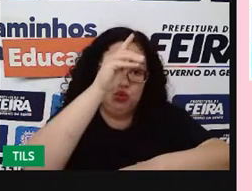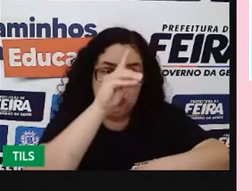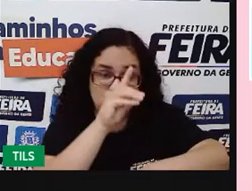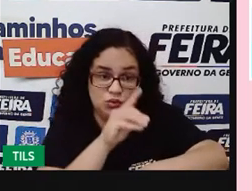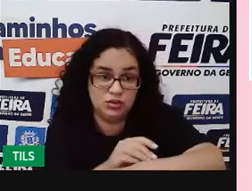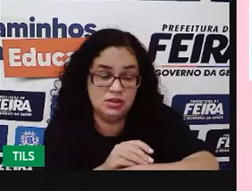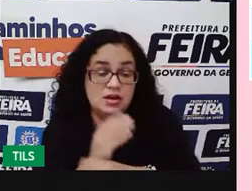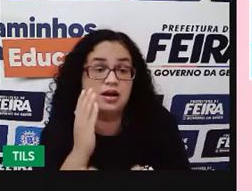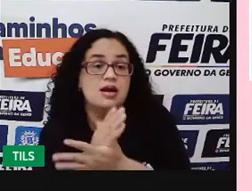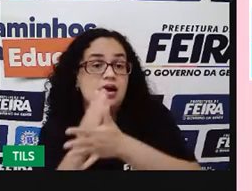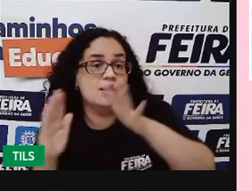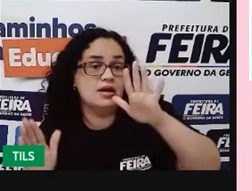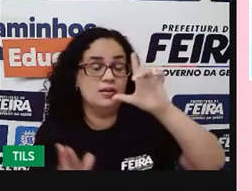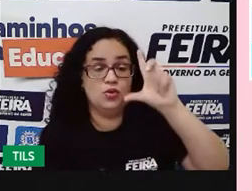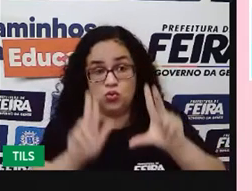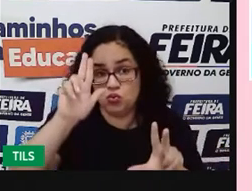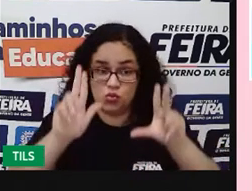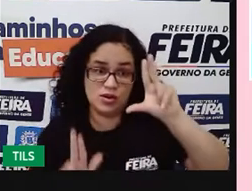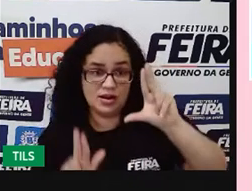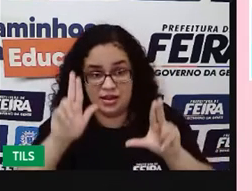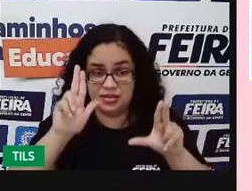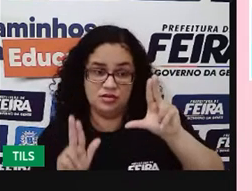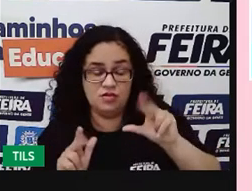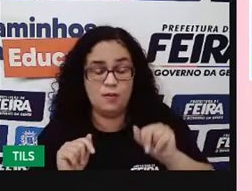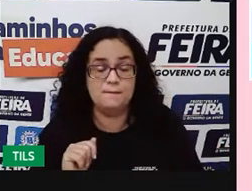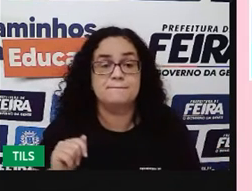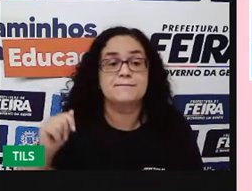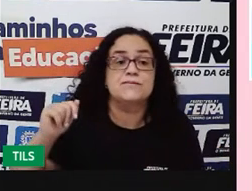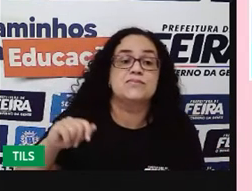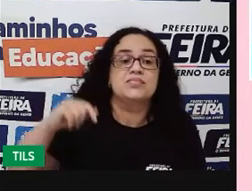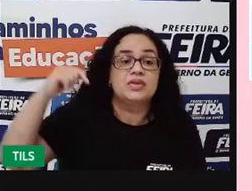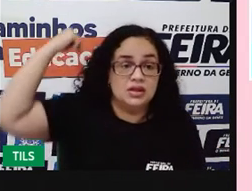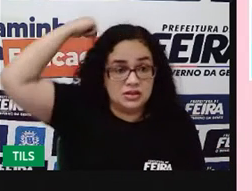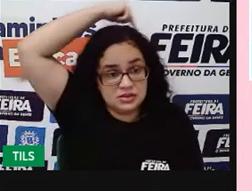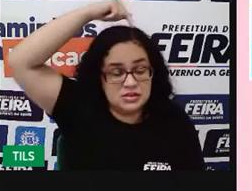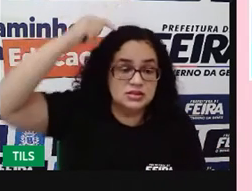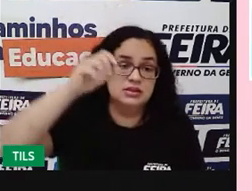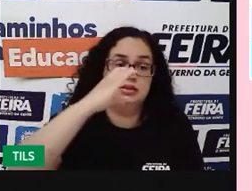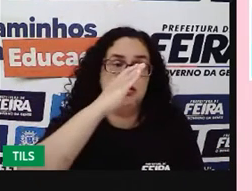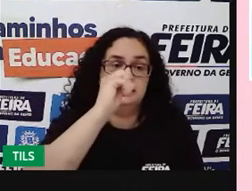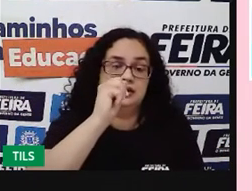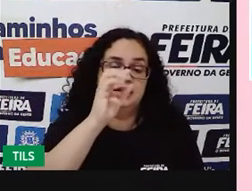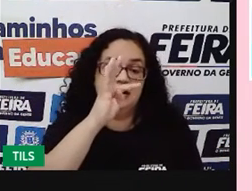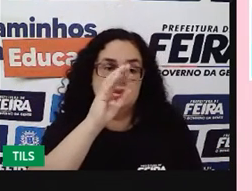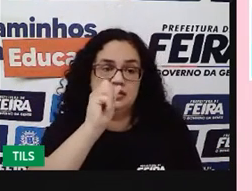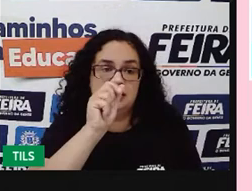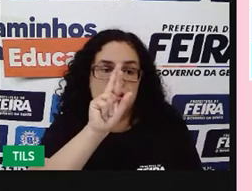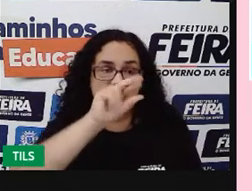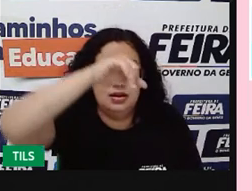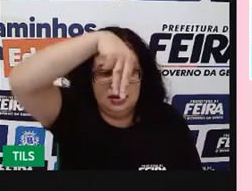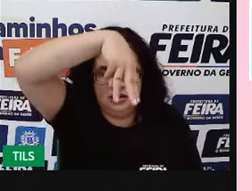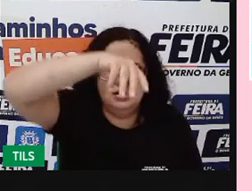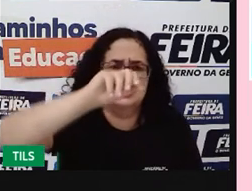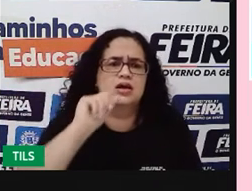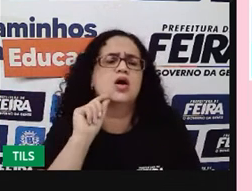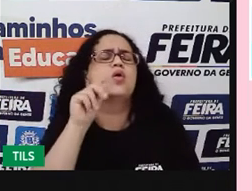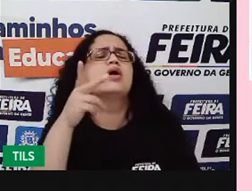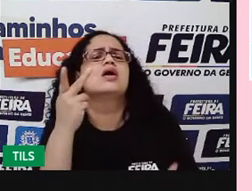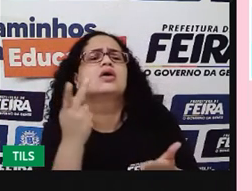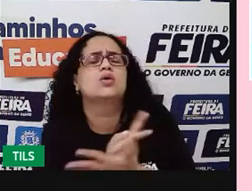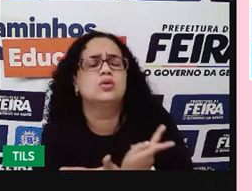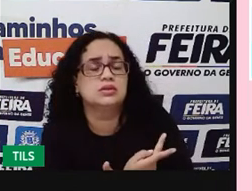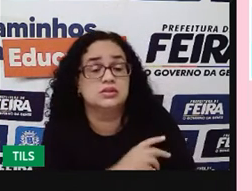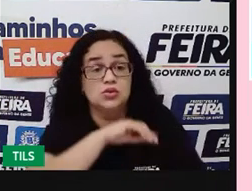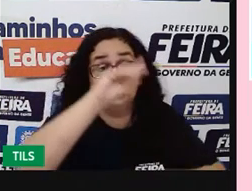Que cancelou o carnaval em Santa Catarina, né? E foi criado um gabinete de crise. Então, o que que acontece?